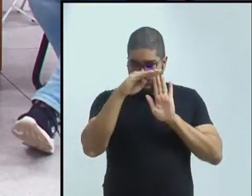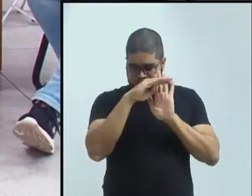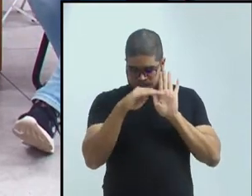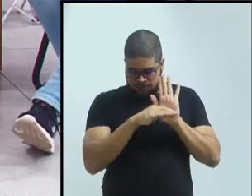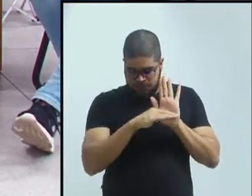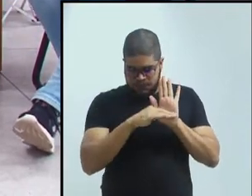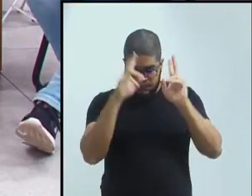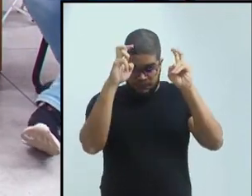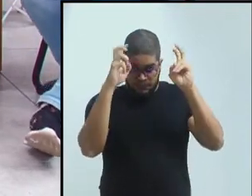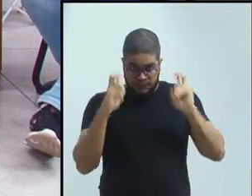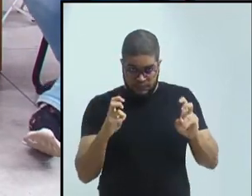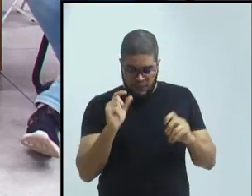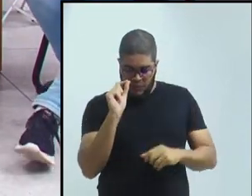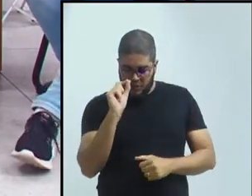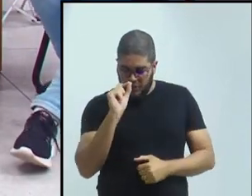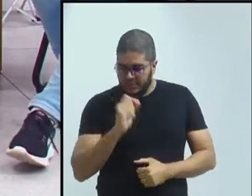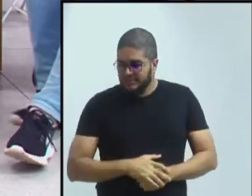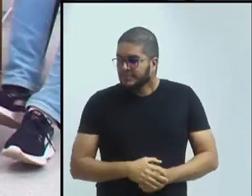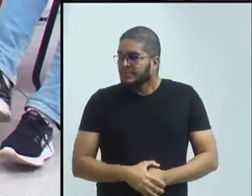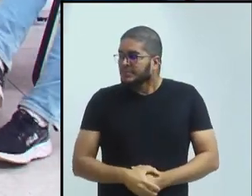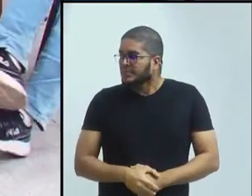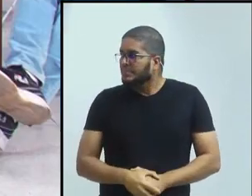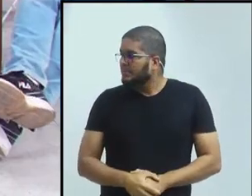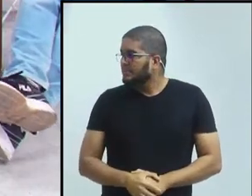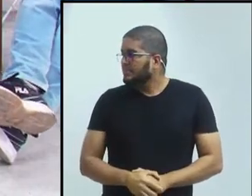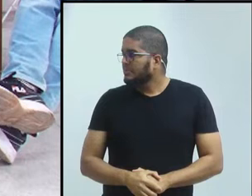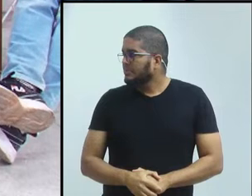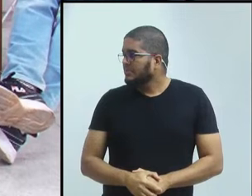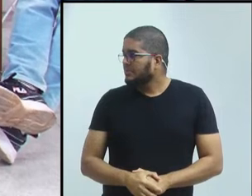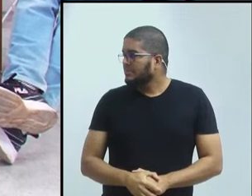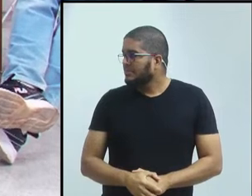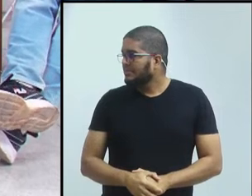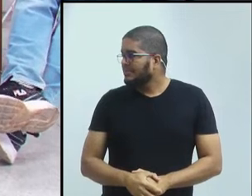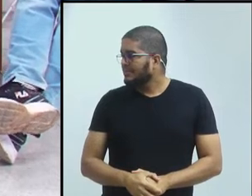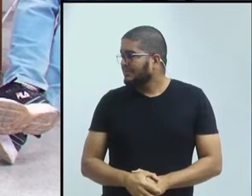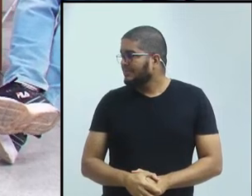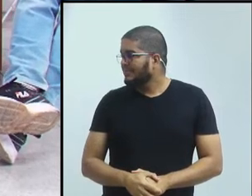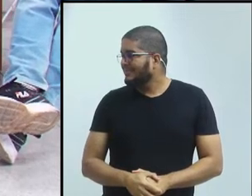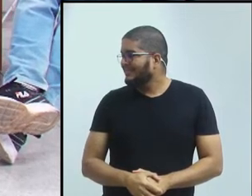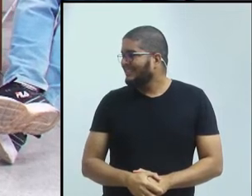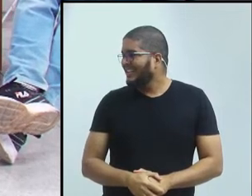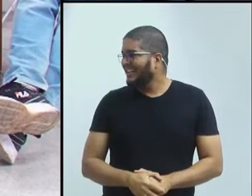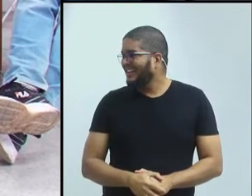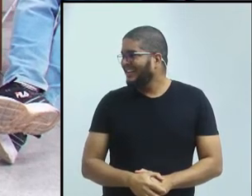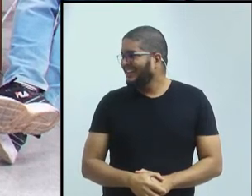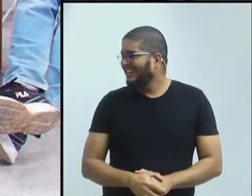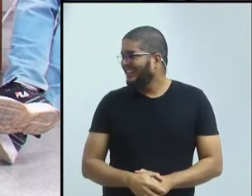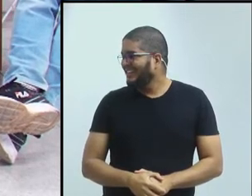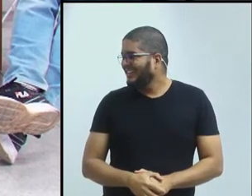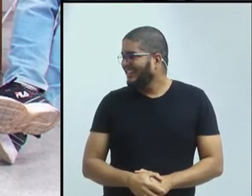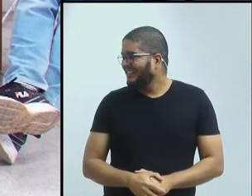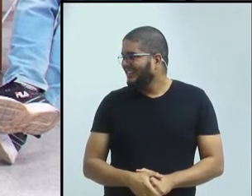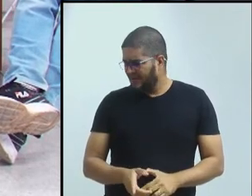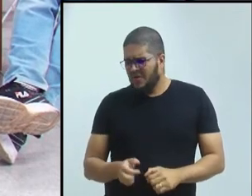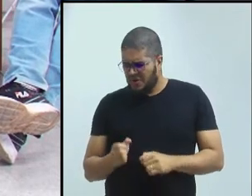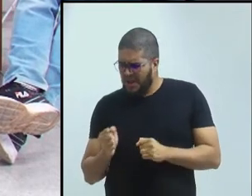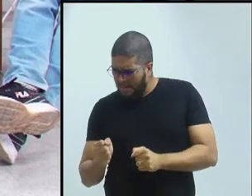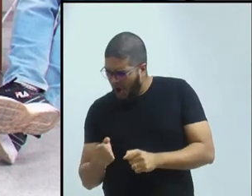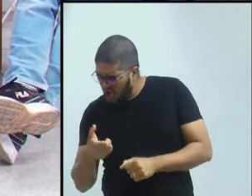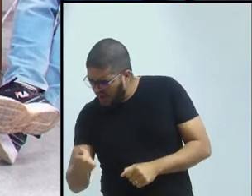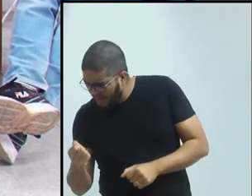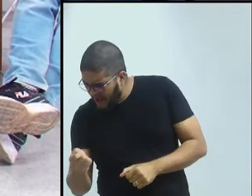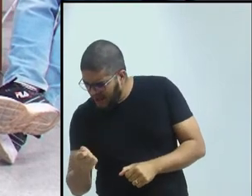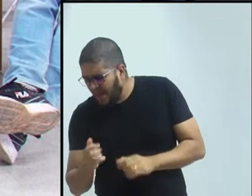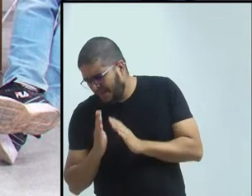Eu vou falar... Ah, sim, sou eu que passo. Você quer que eu fale? Você pode passar? Eu